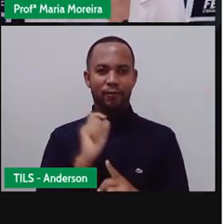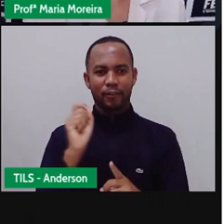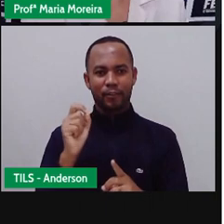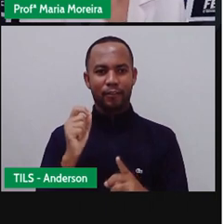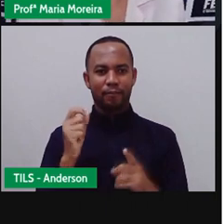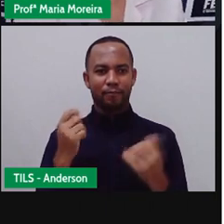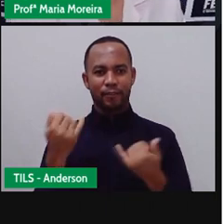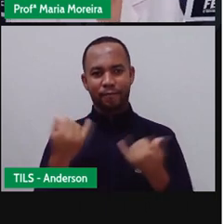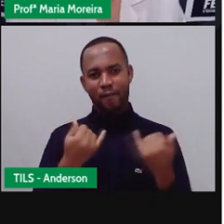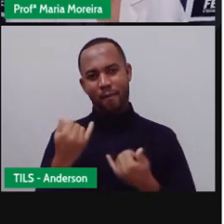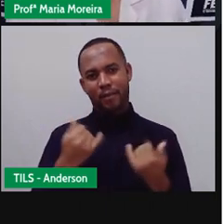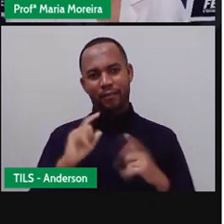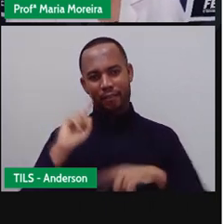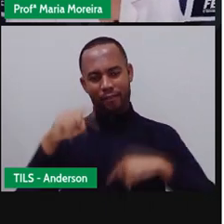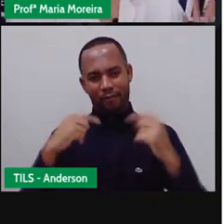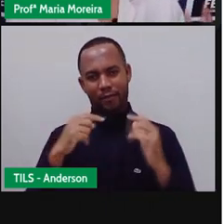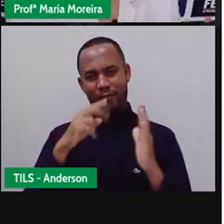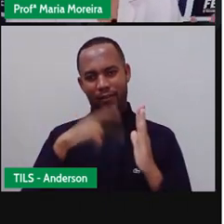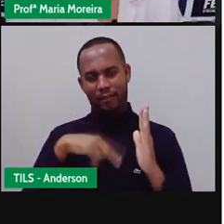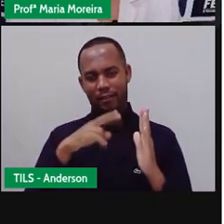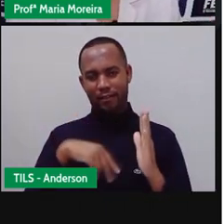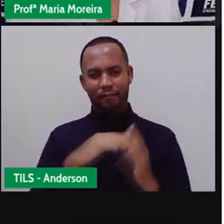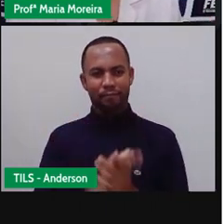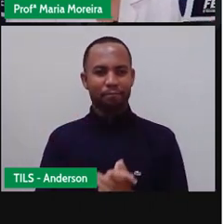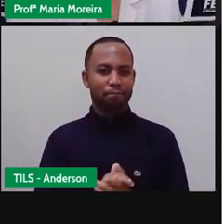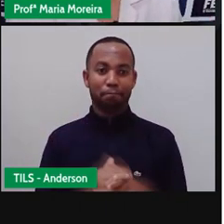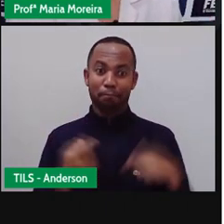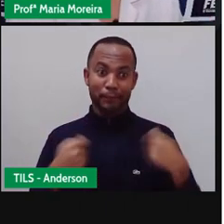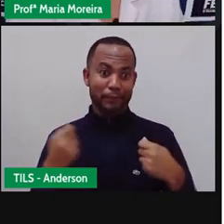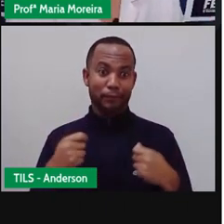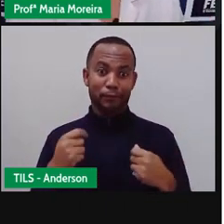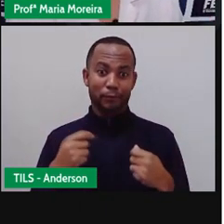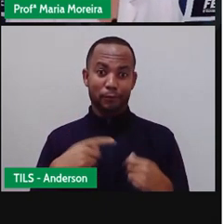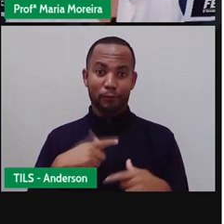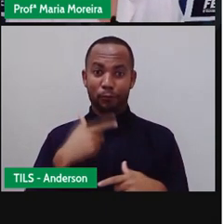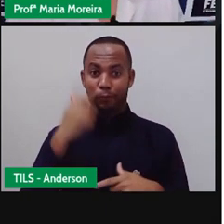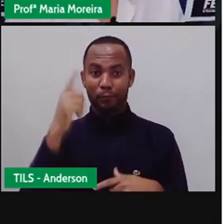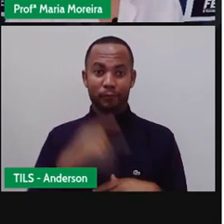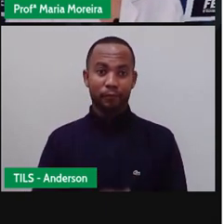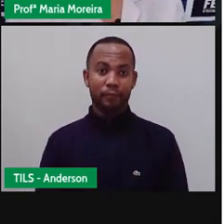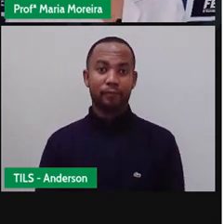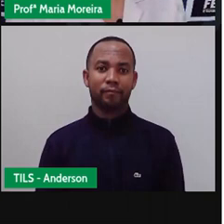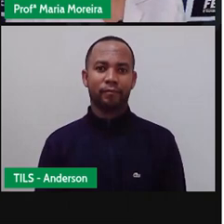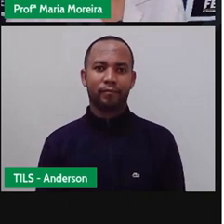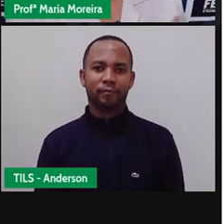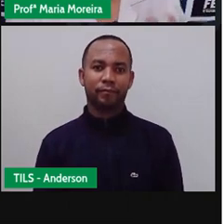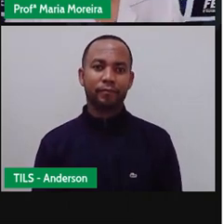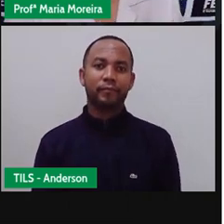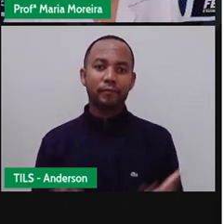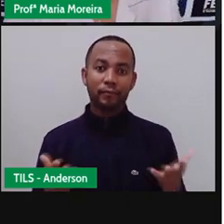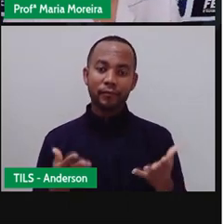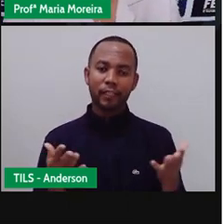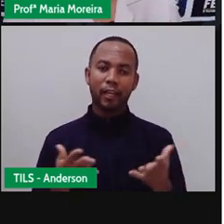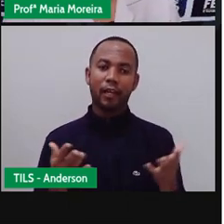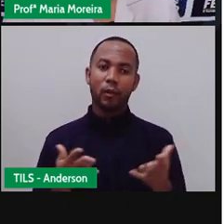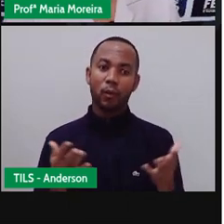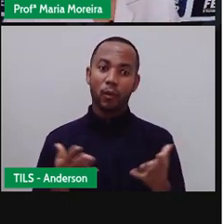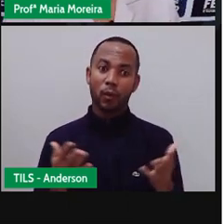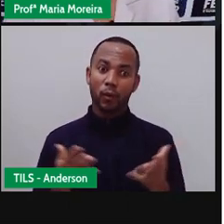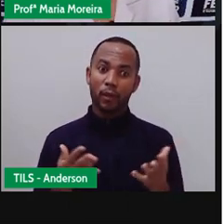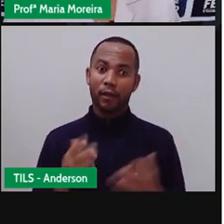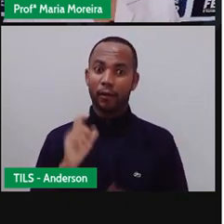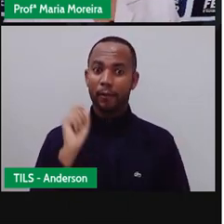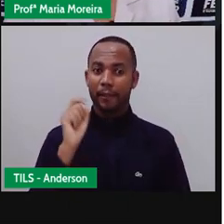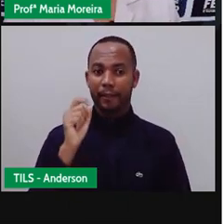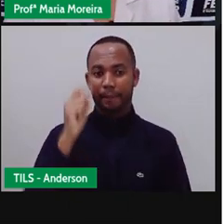coisa, que depois eu vou fazer a leitura. Né, e nem precisei sair da rede social. Agora, né, como a gente falou lá no início, que nem tudo são